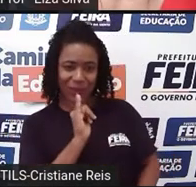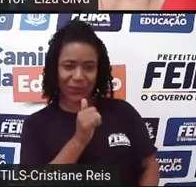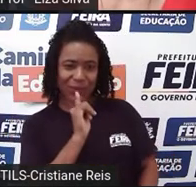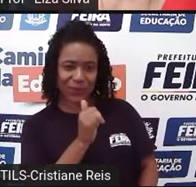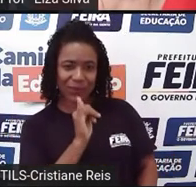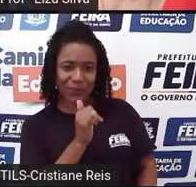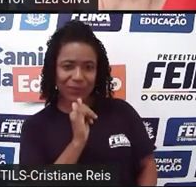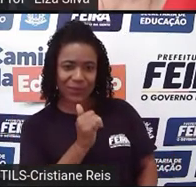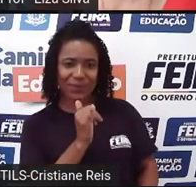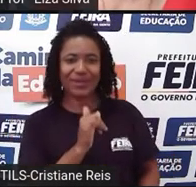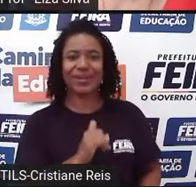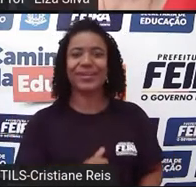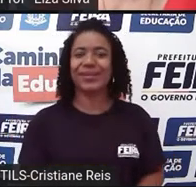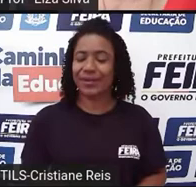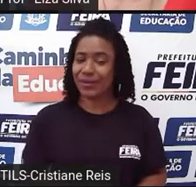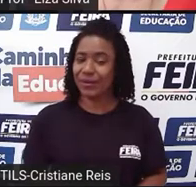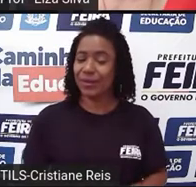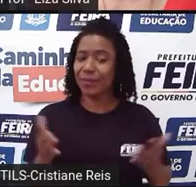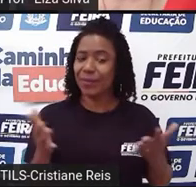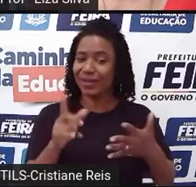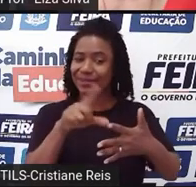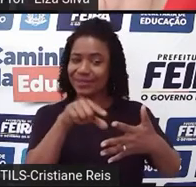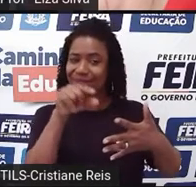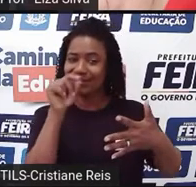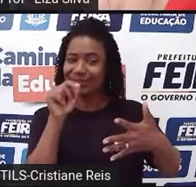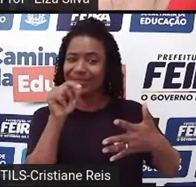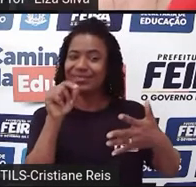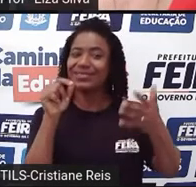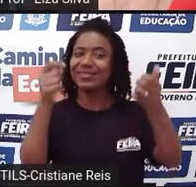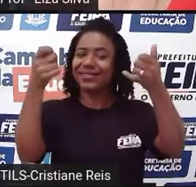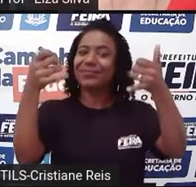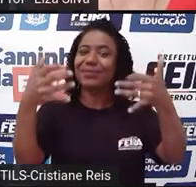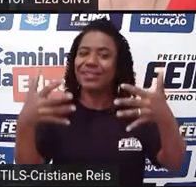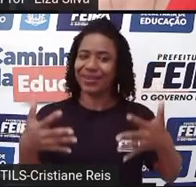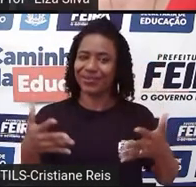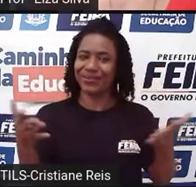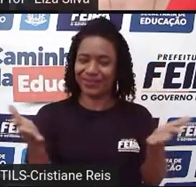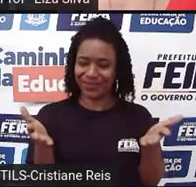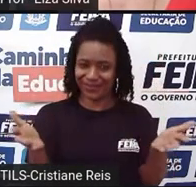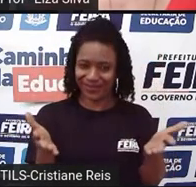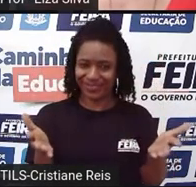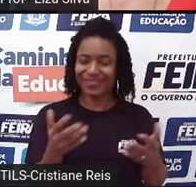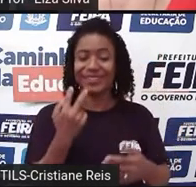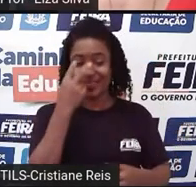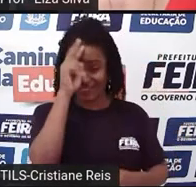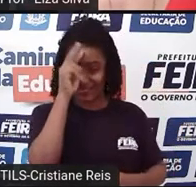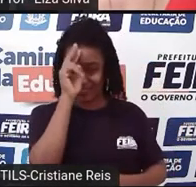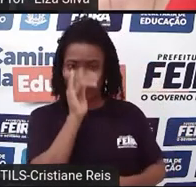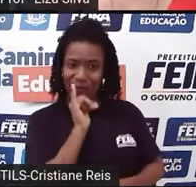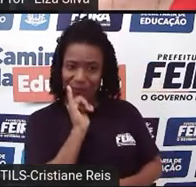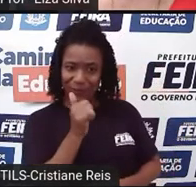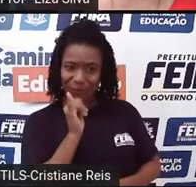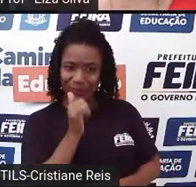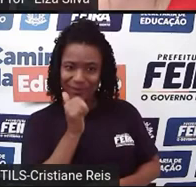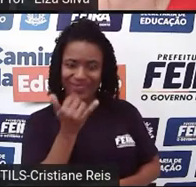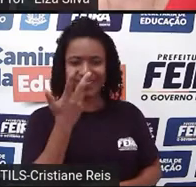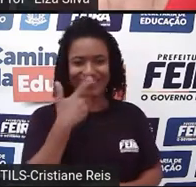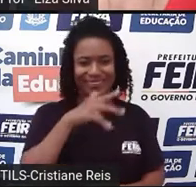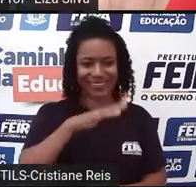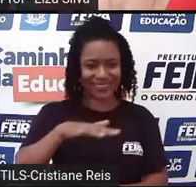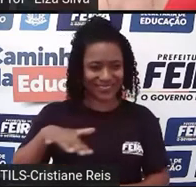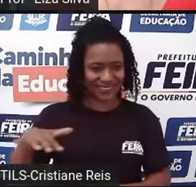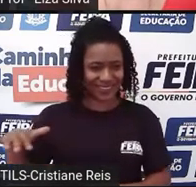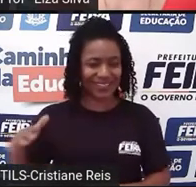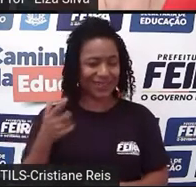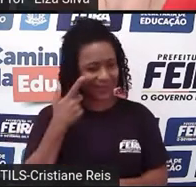a esse gênero textual narrativo, que é o short store. Ok? Let's go. Vamos lá.